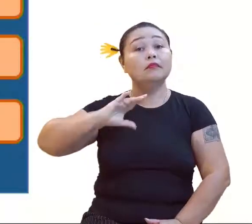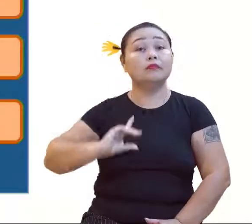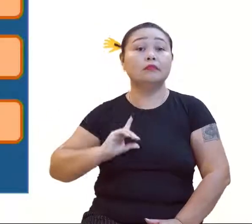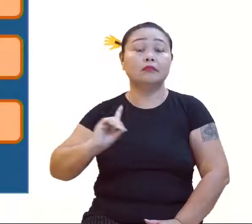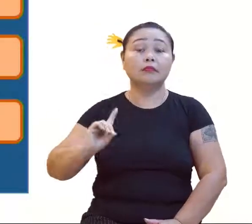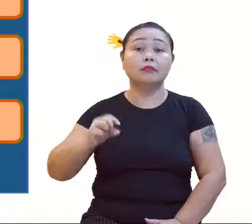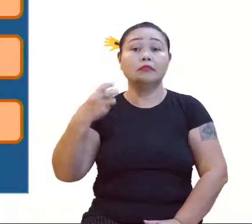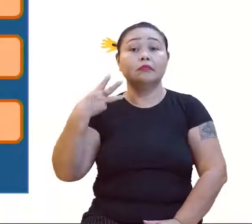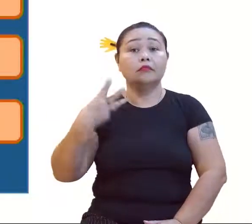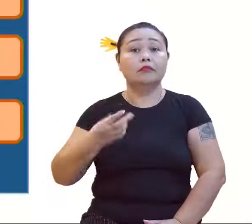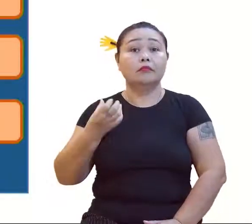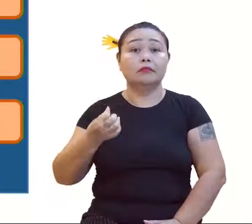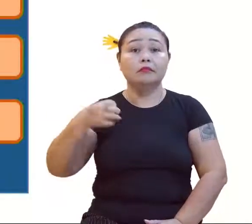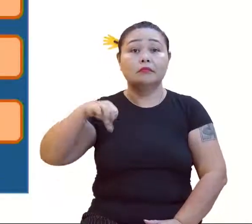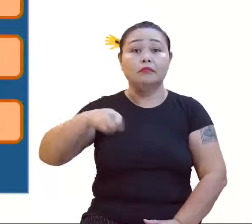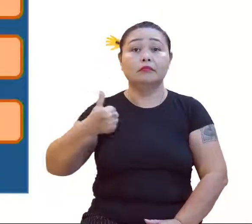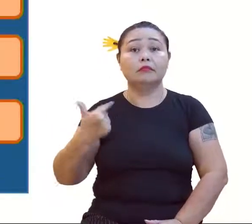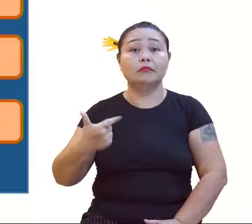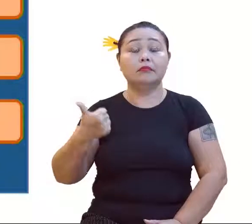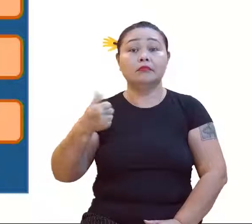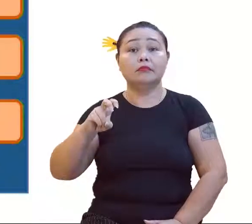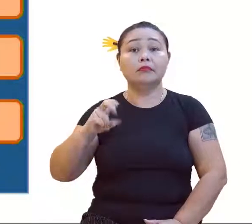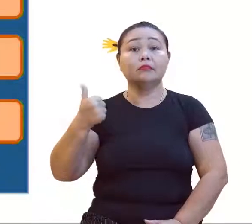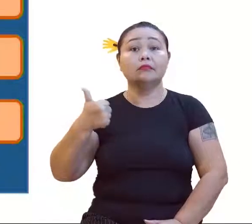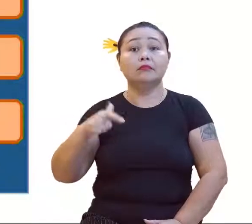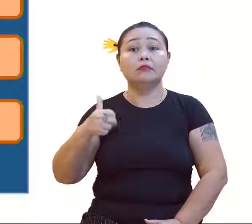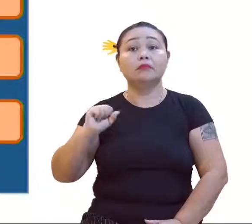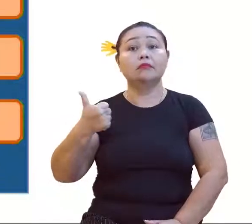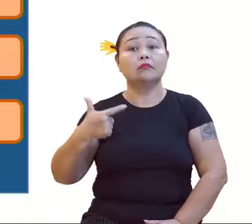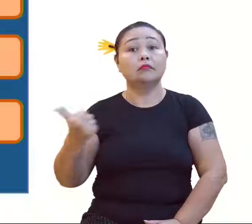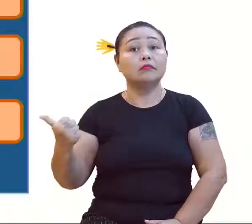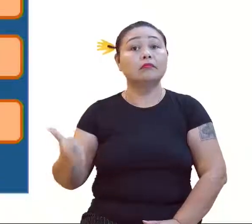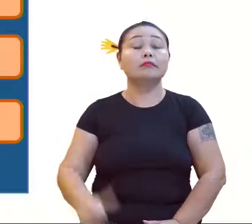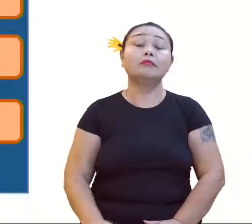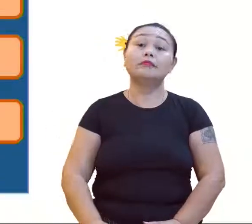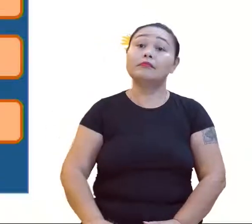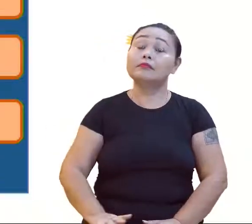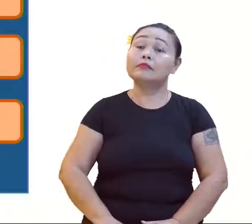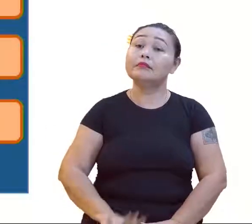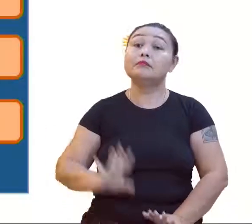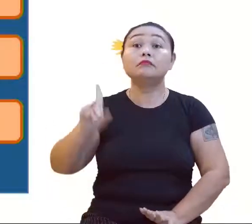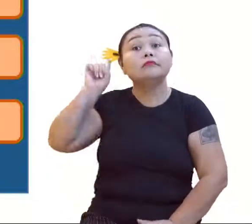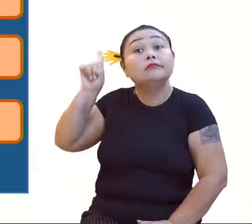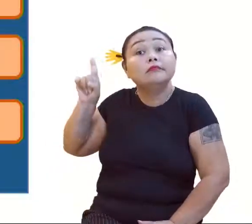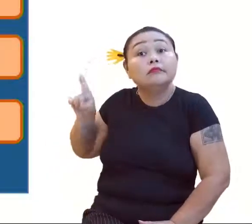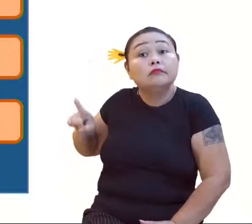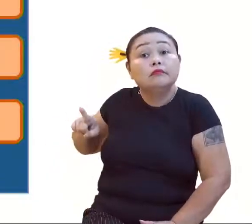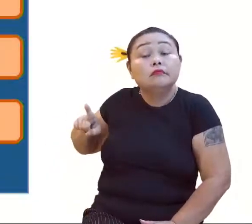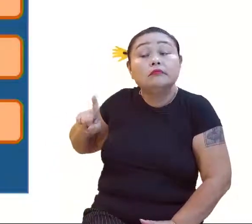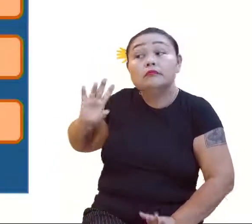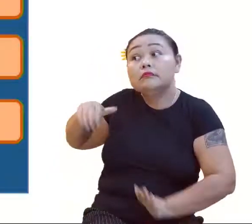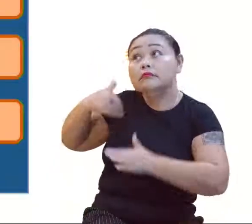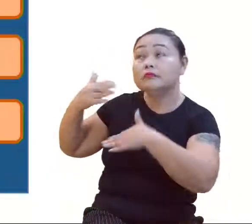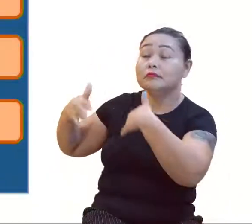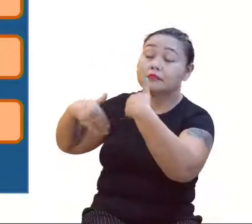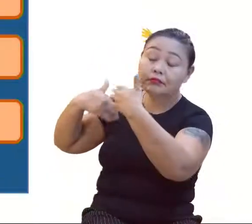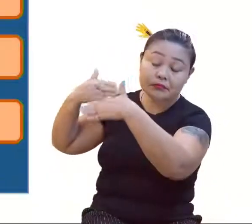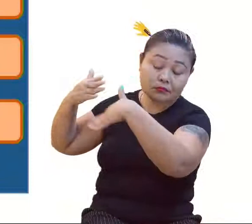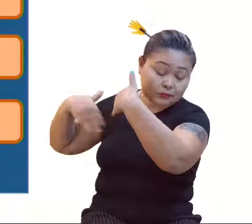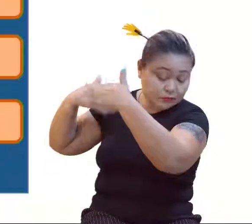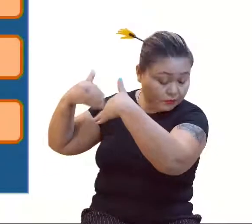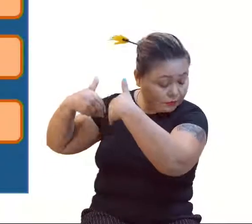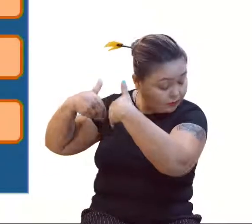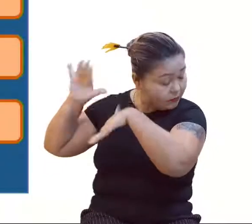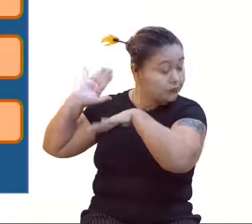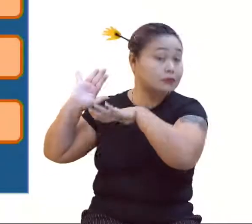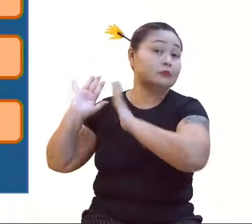letra D, que é 3, 6, 9, 12, 15, 18 e 21. Qual delas é infinita?